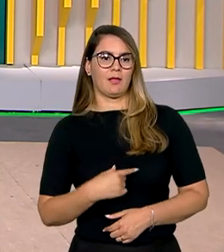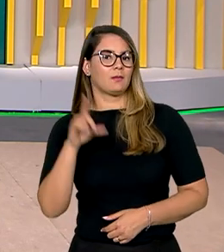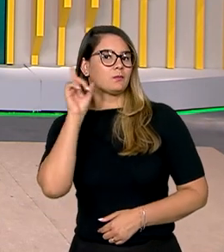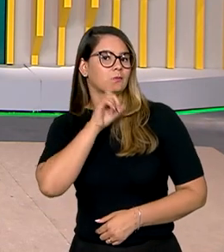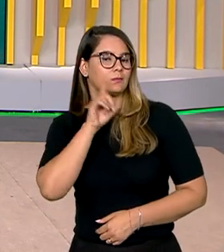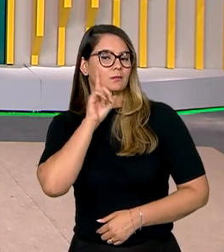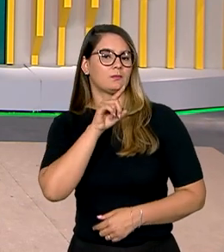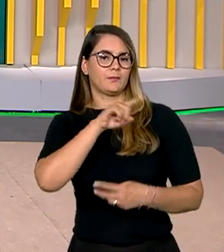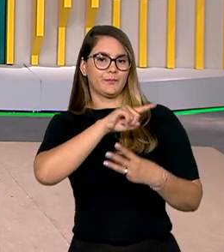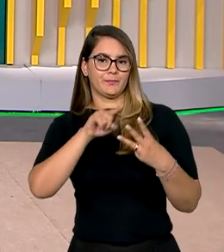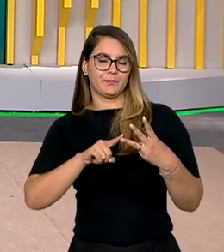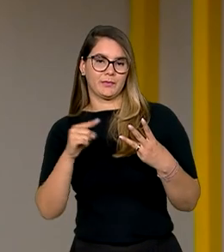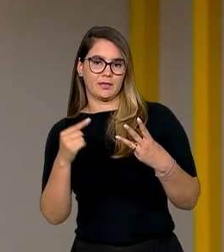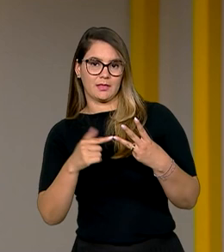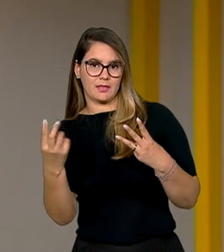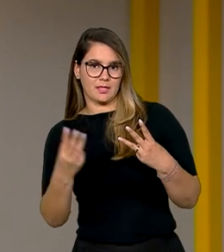Unidos na terceira posição.